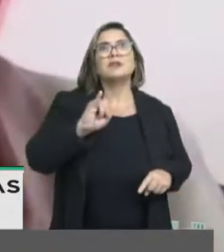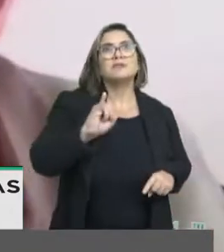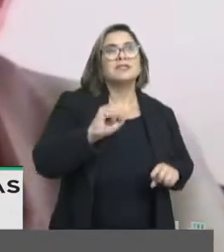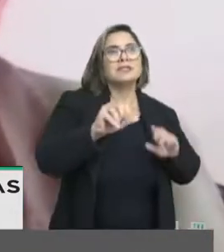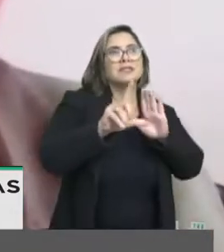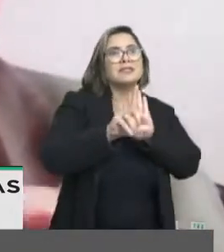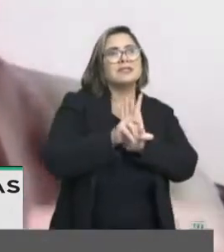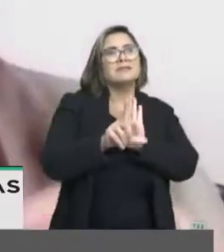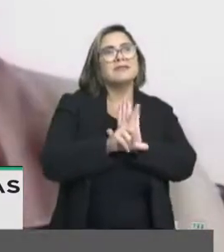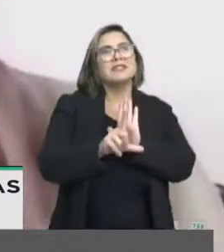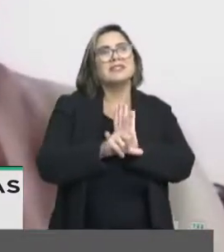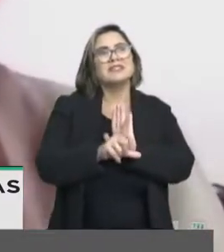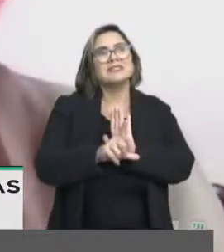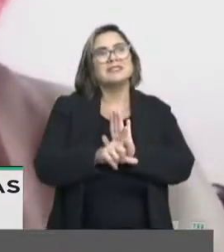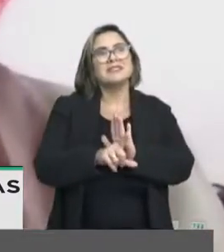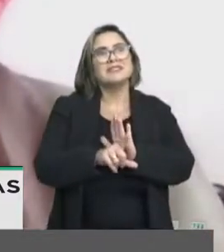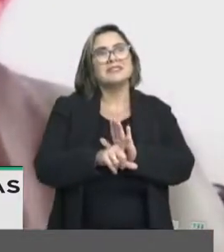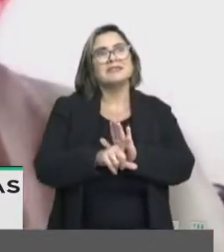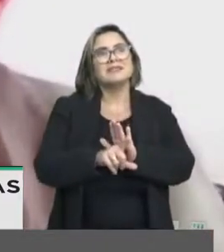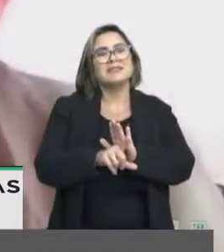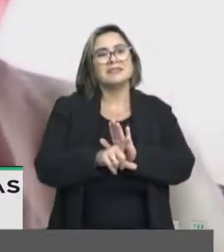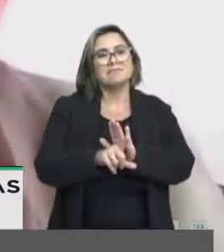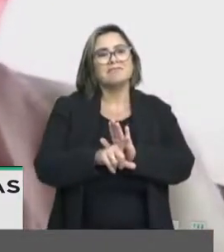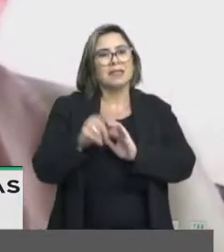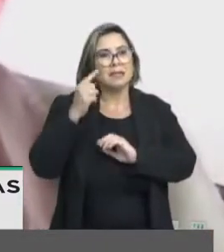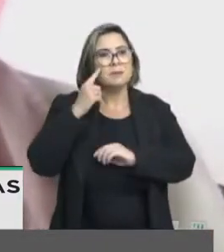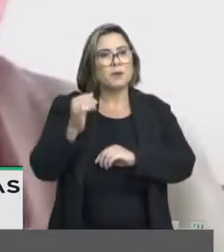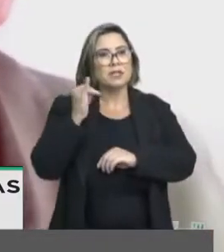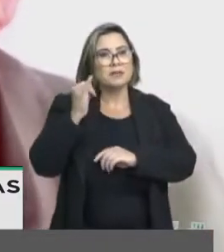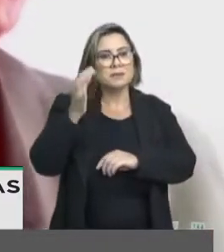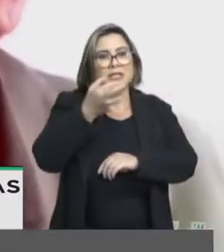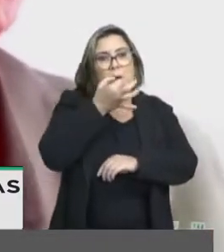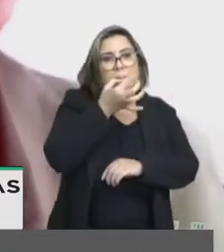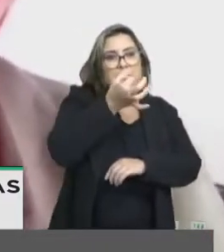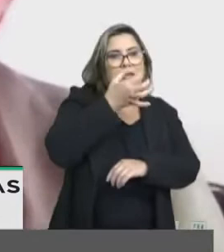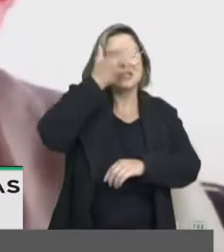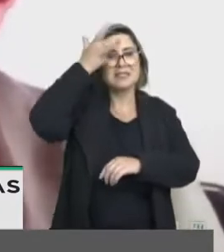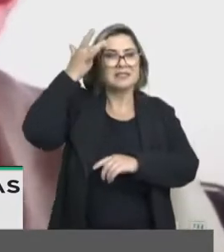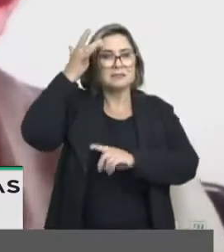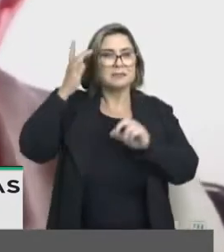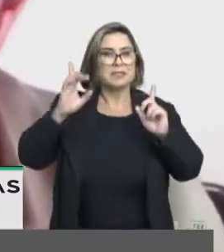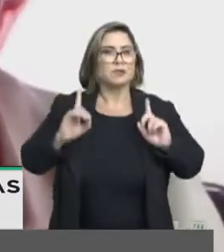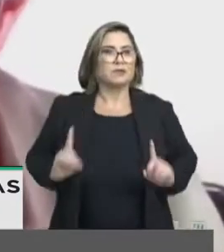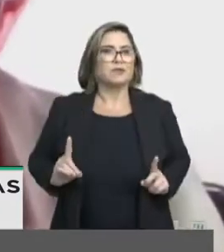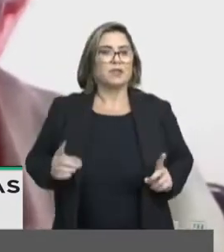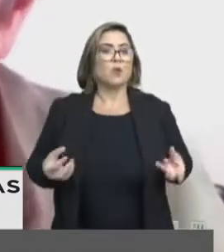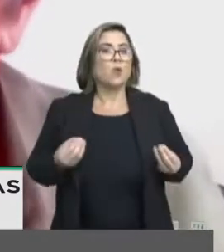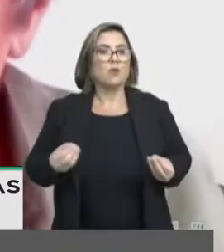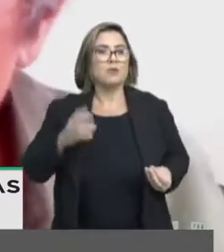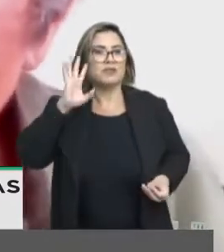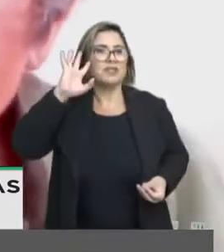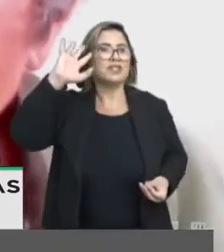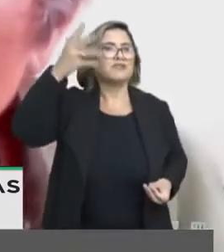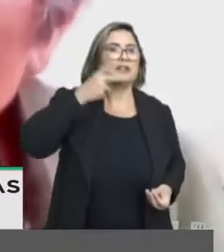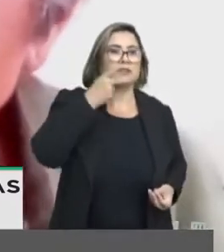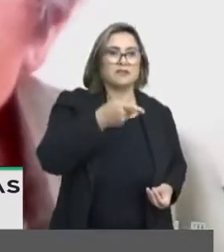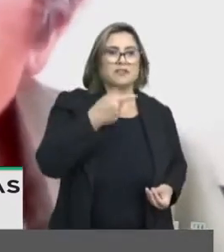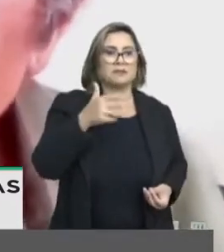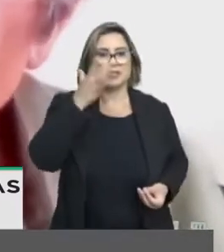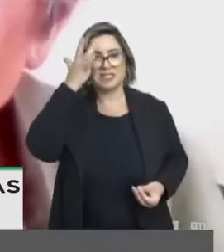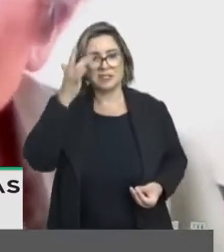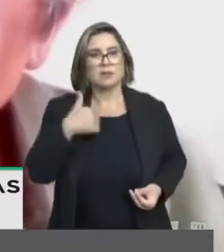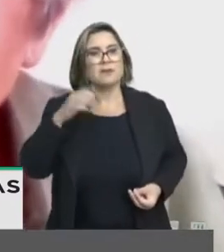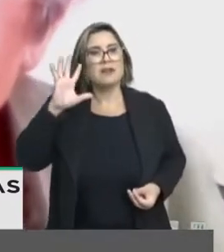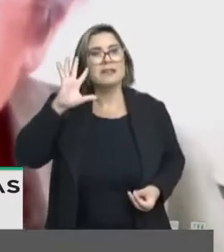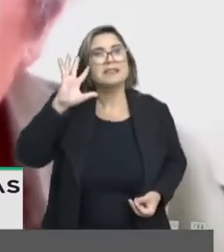mais vigorosos é o nada de nós sem nós, porque isso é resgatar o poder de fala que foi negado tantas vezes, é resgatar o